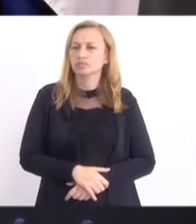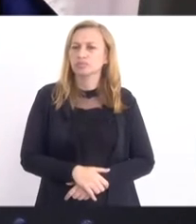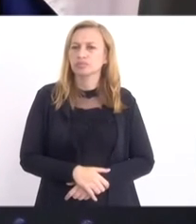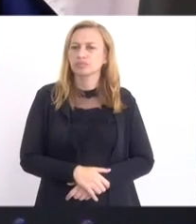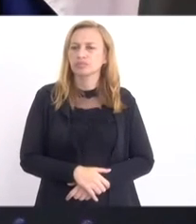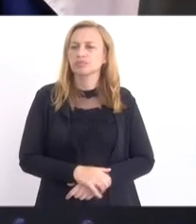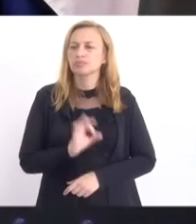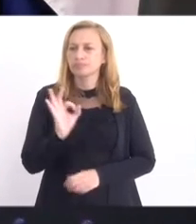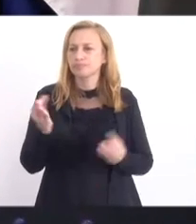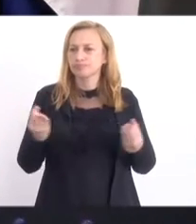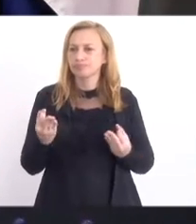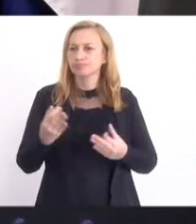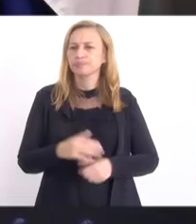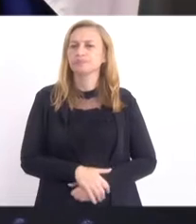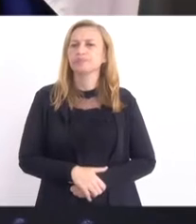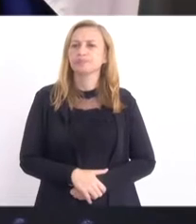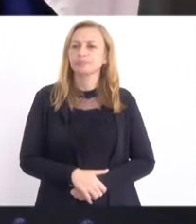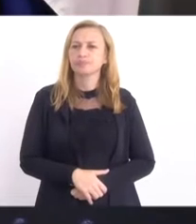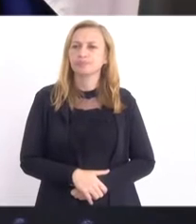Perfeito.